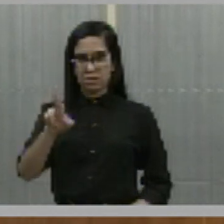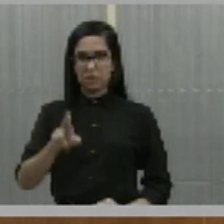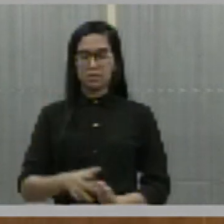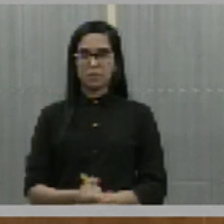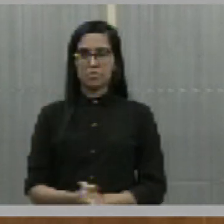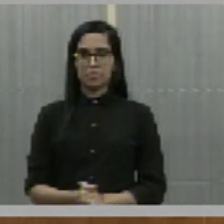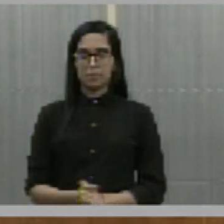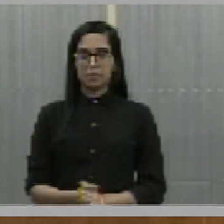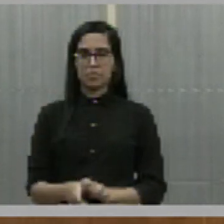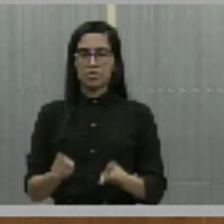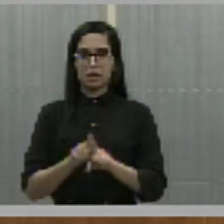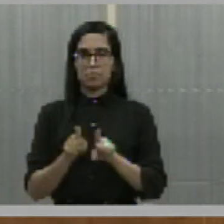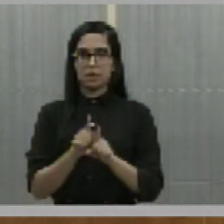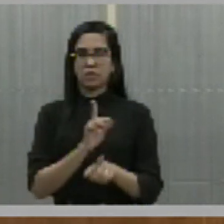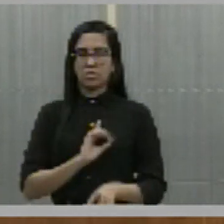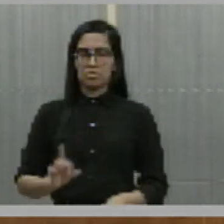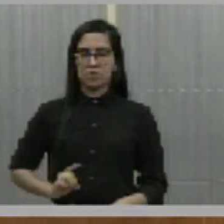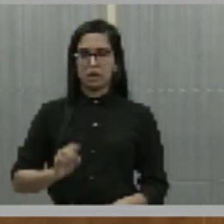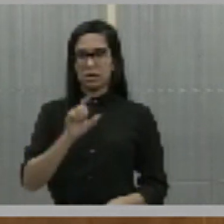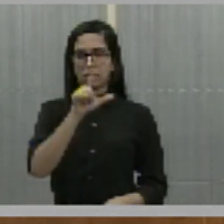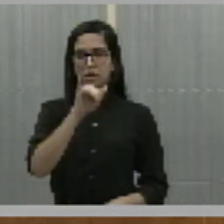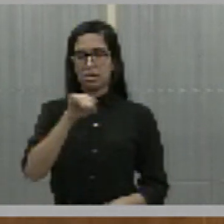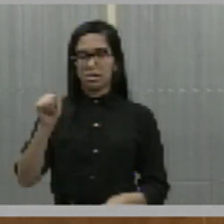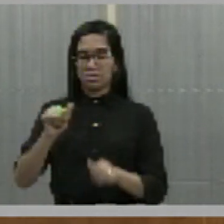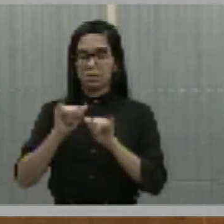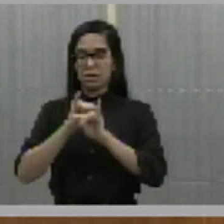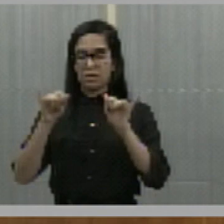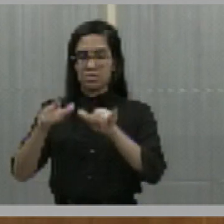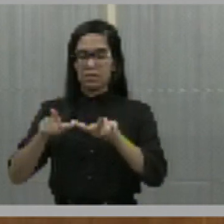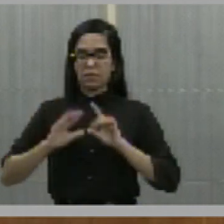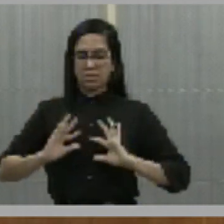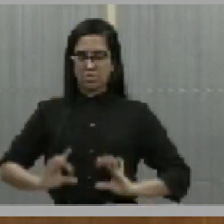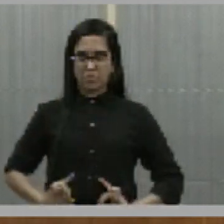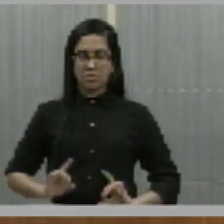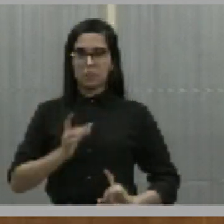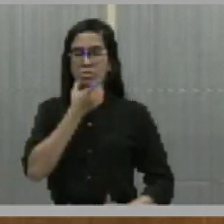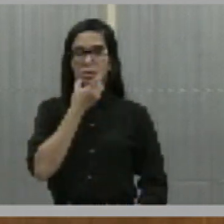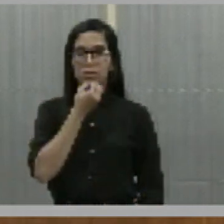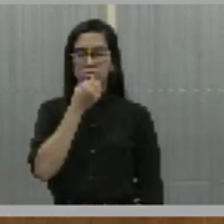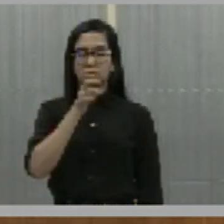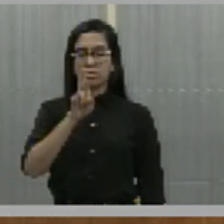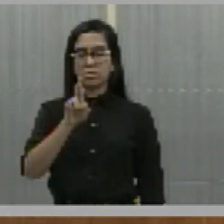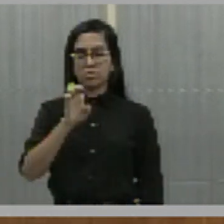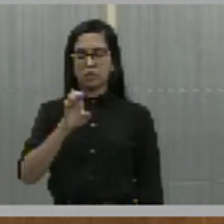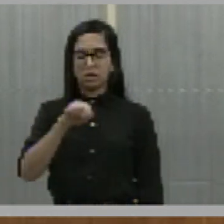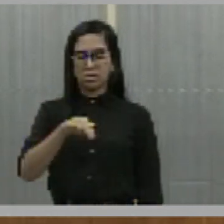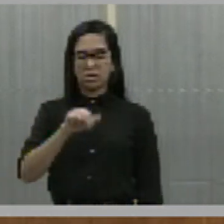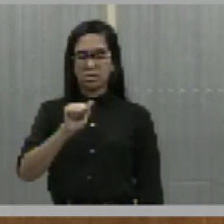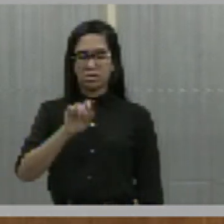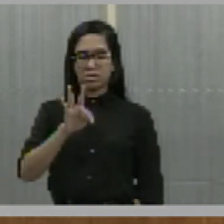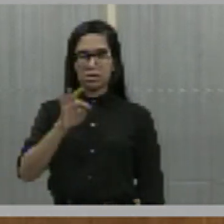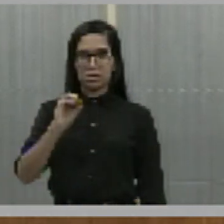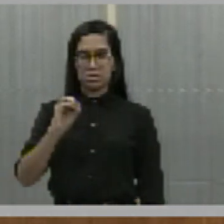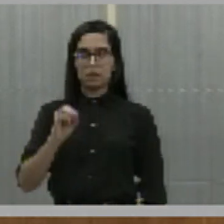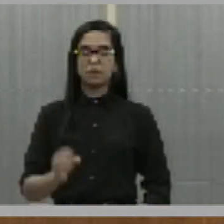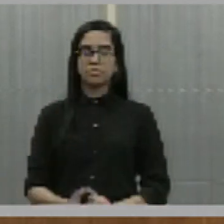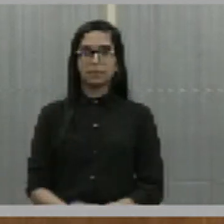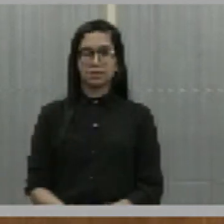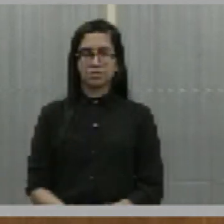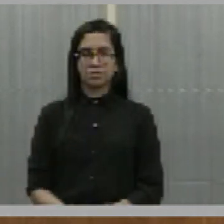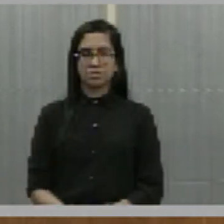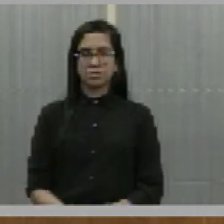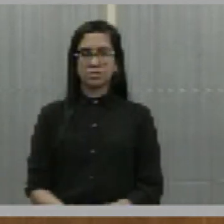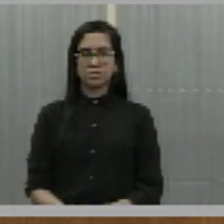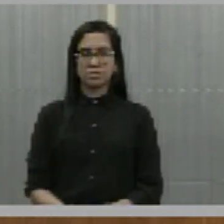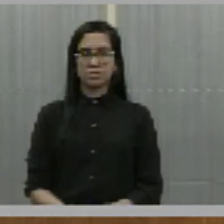E um autoriza o deputado Francisco Lima, que dispõe sobre a concessão de títulos da Dania Piauí, que senhor Renato Janine Ribeiro. E um